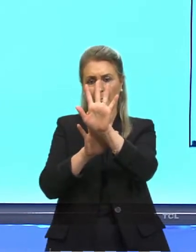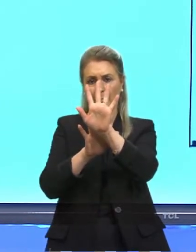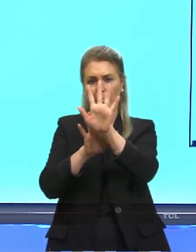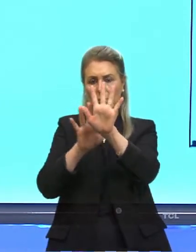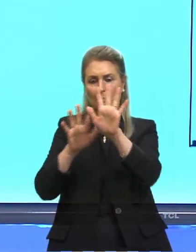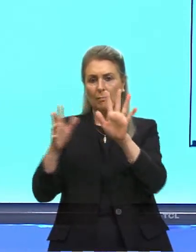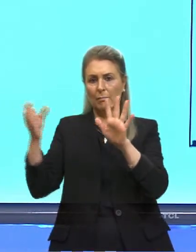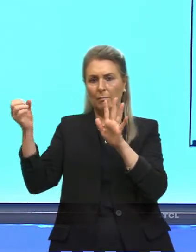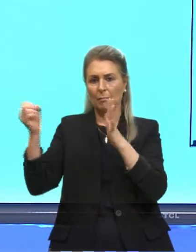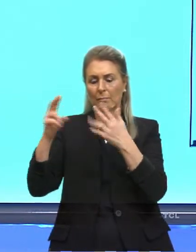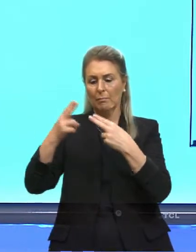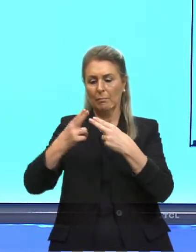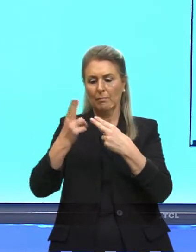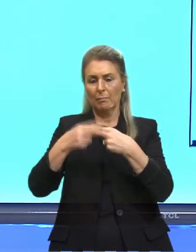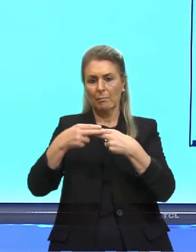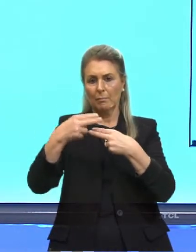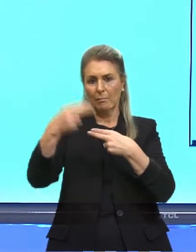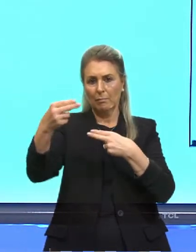irradiar,